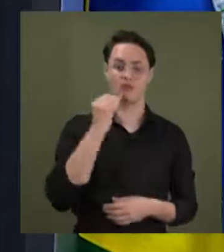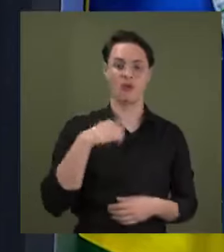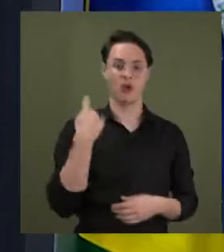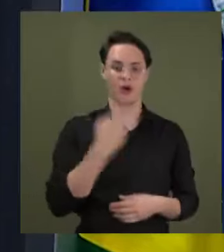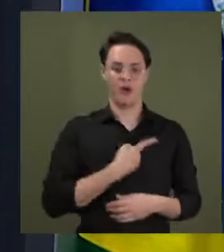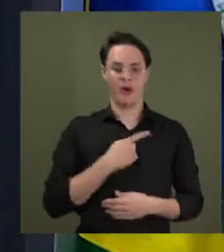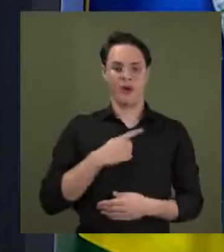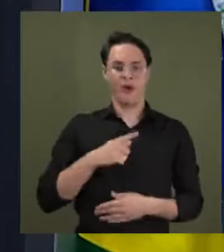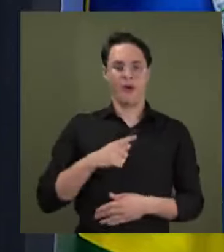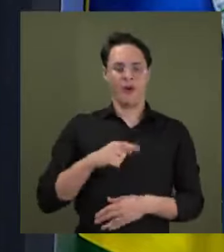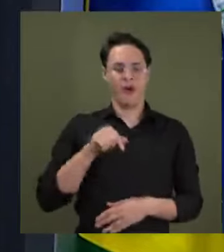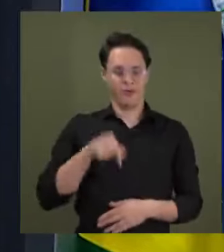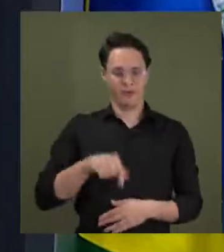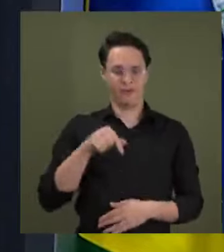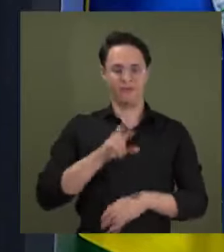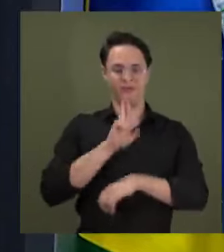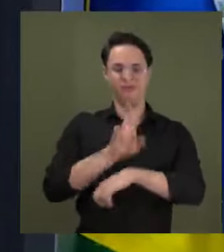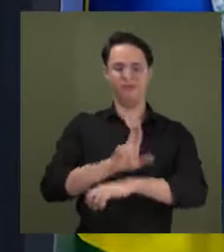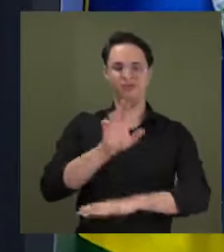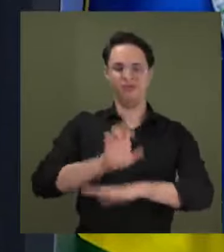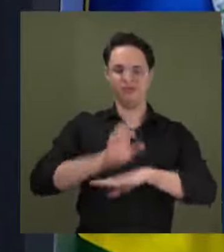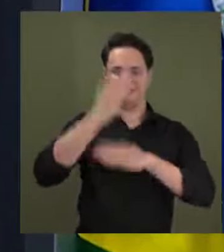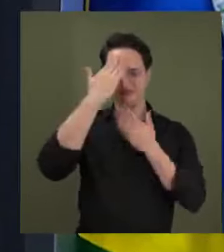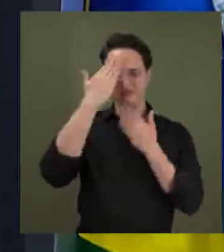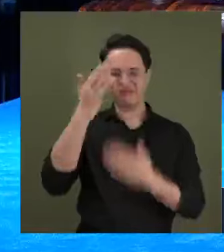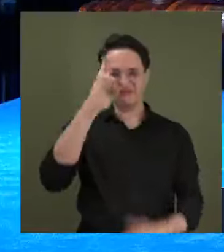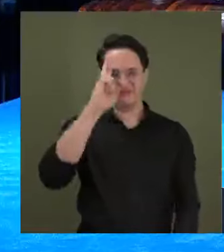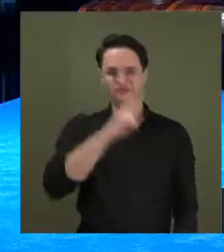representando o nosso estado. Muito obrigada, senhor presidente.